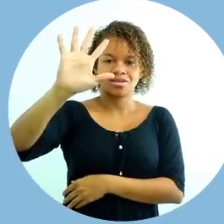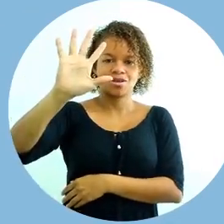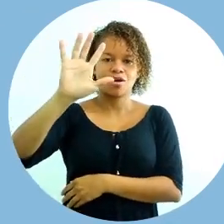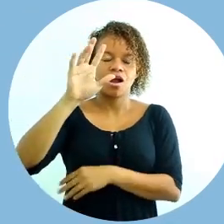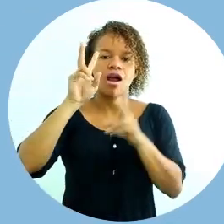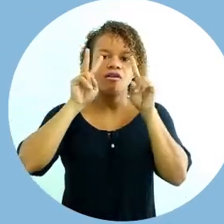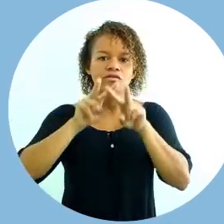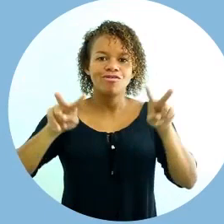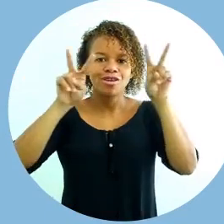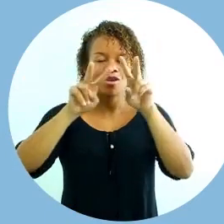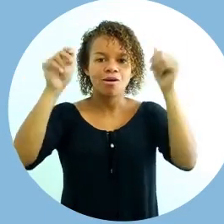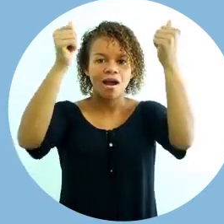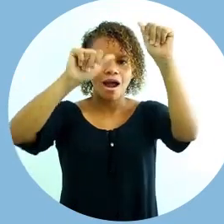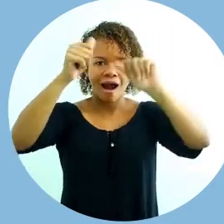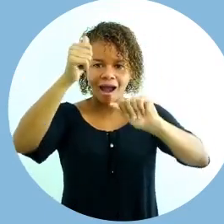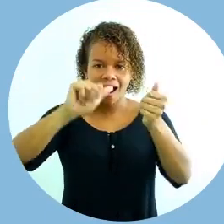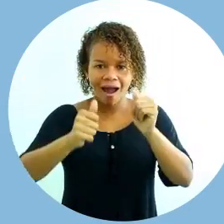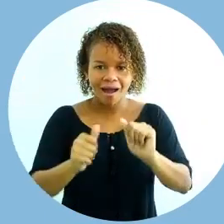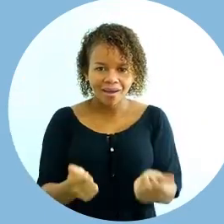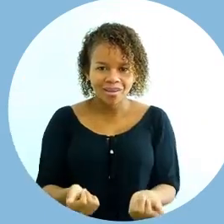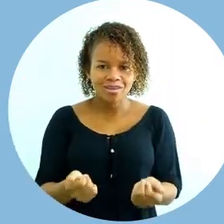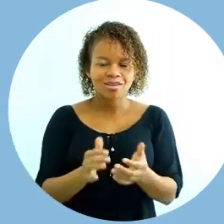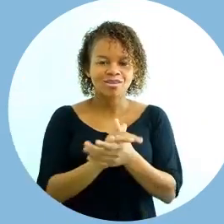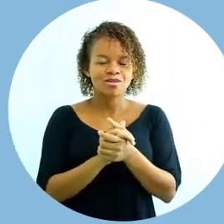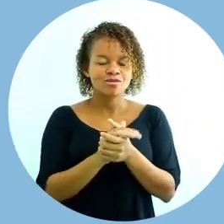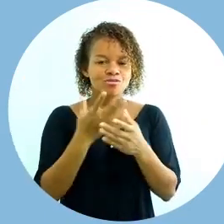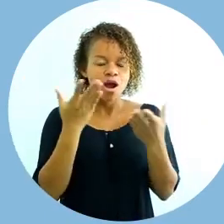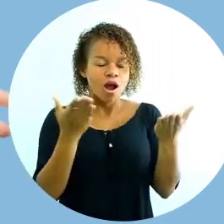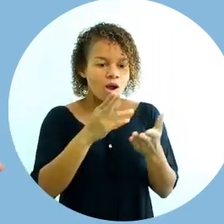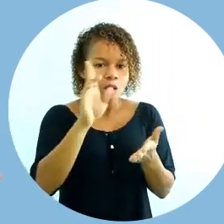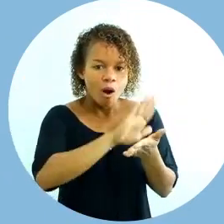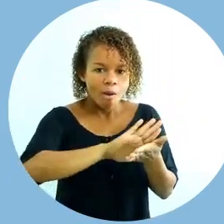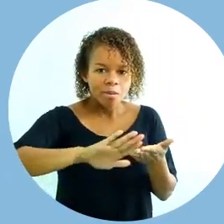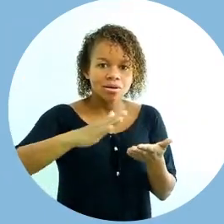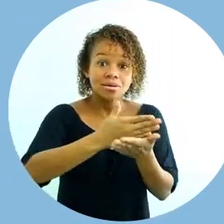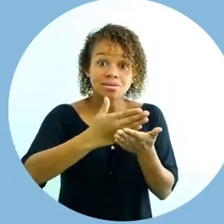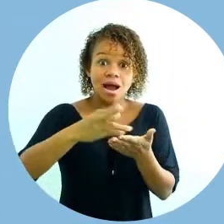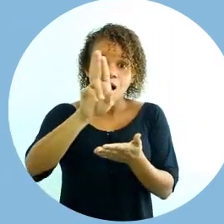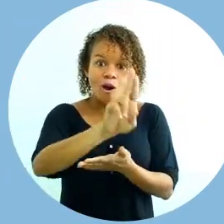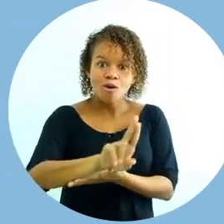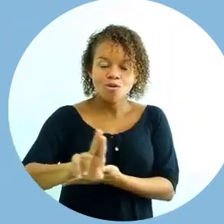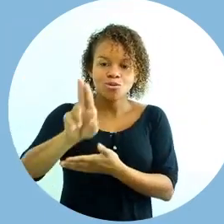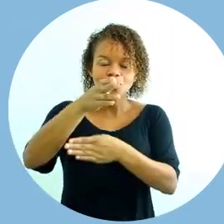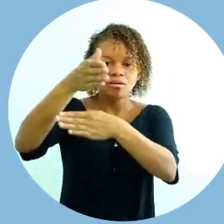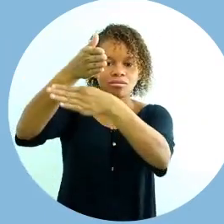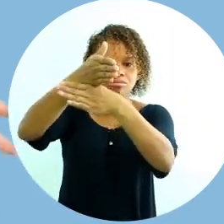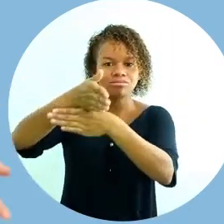a utilizar, por meios eletrônicos, os vídeos, a gravação de imagem e movimento,